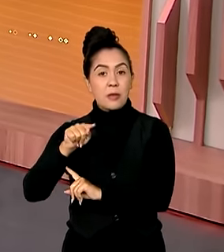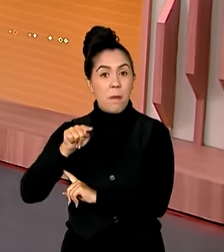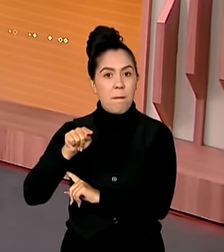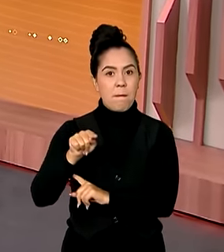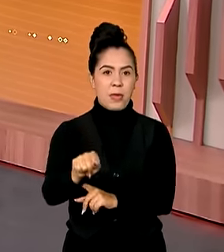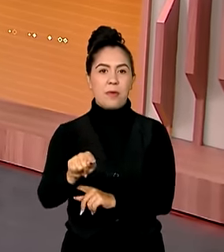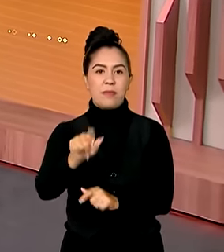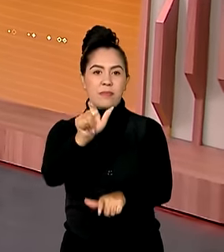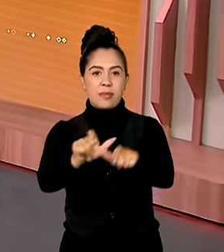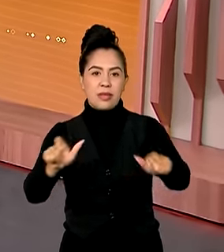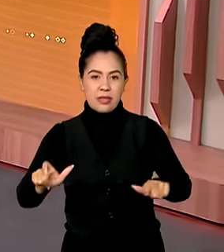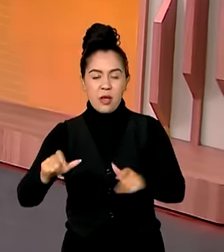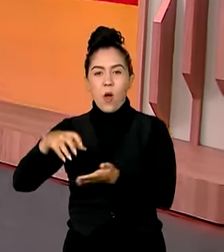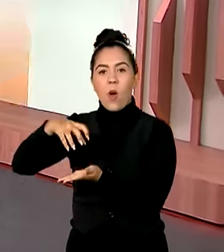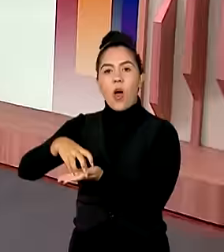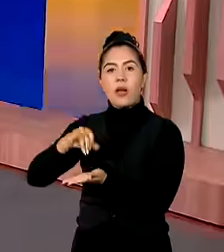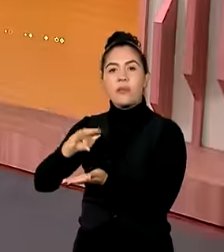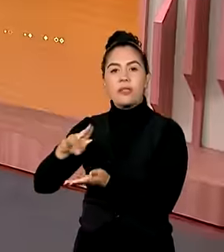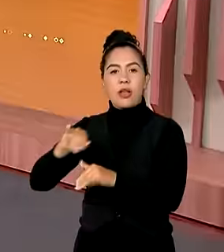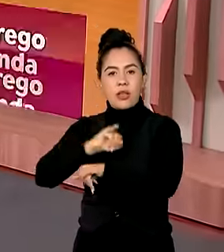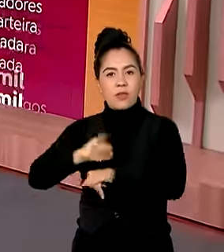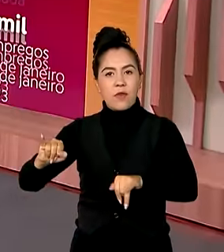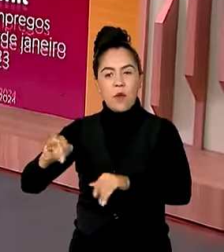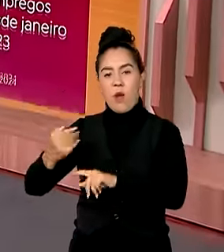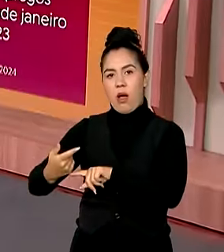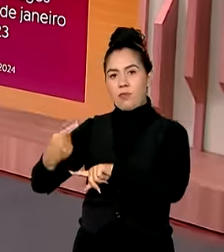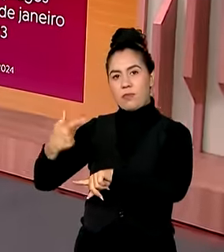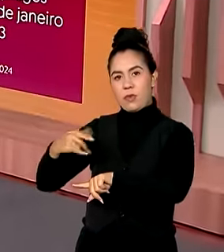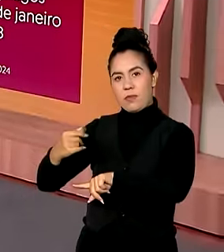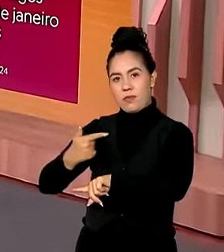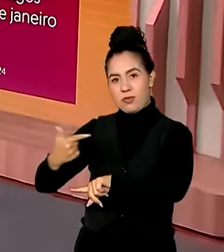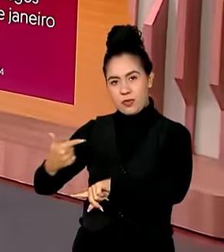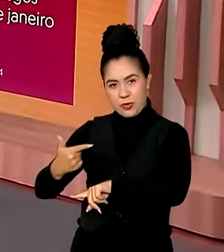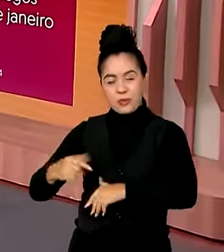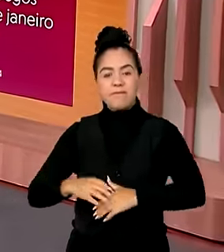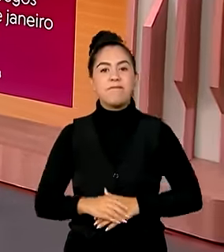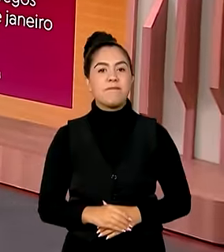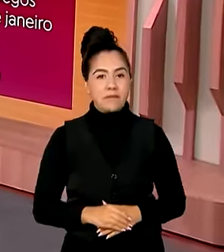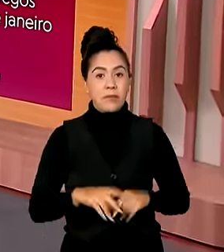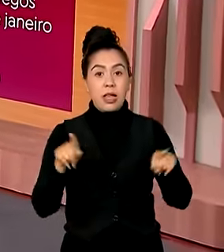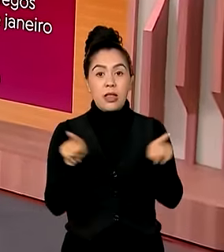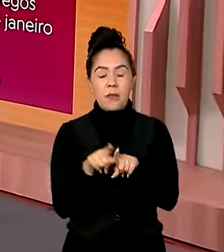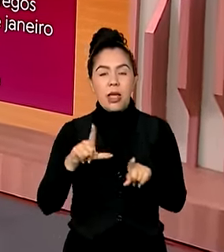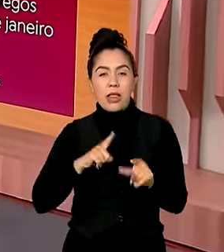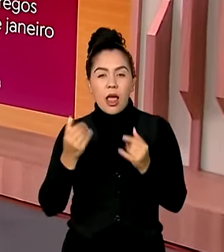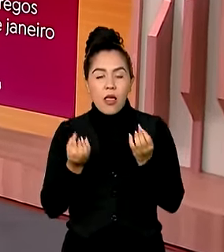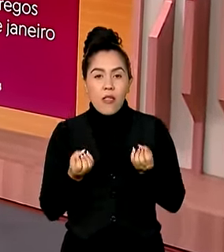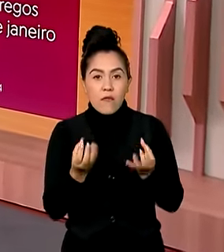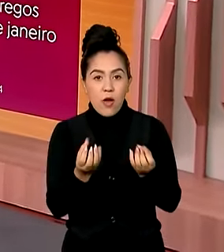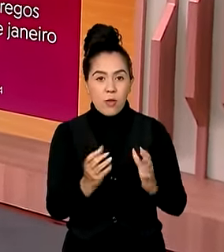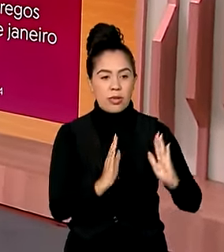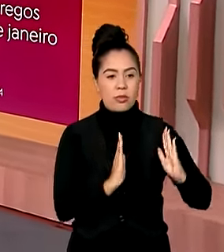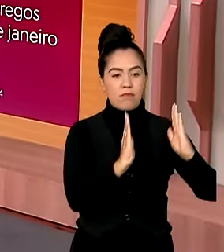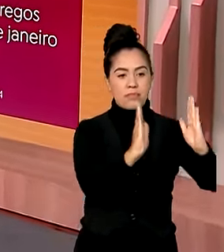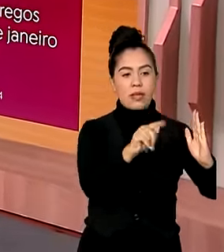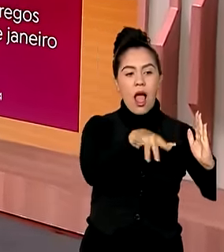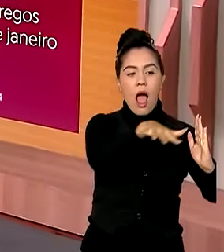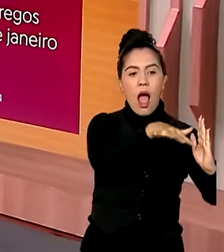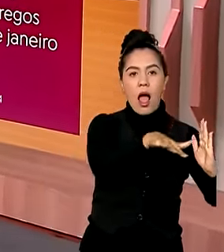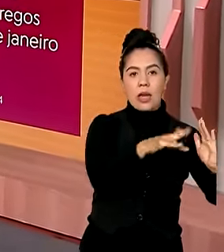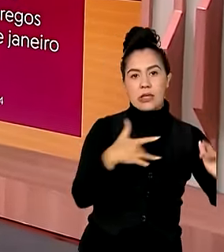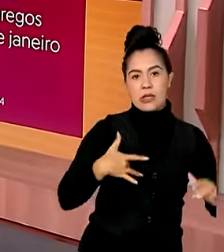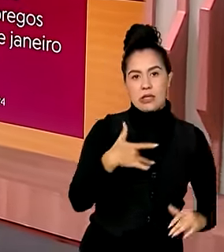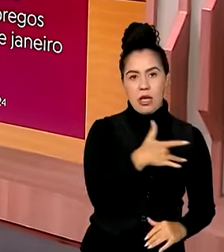acordo com o censo de 2022 do IBGE. Aqui a gente tem os dados na área de saúde, são